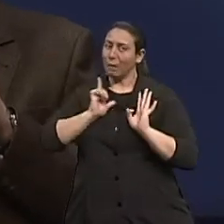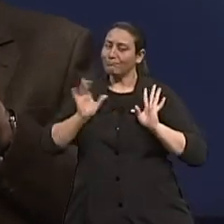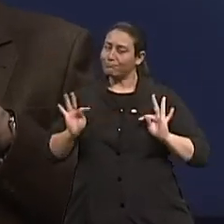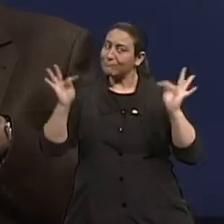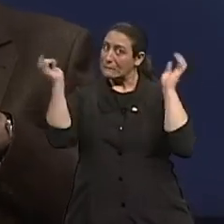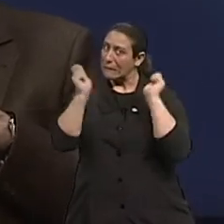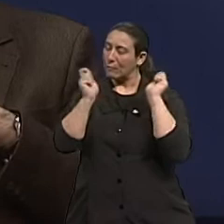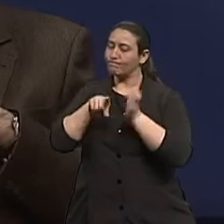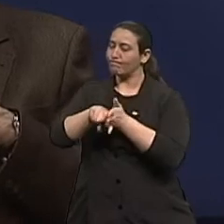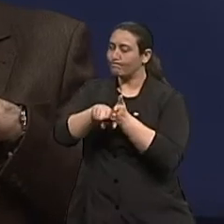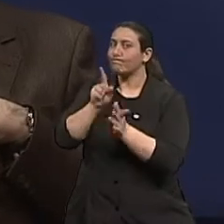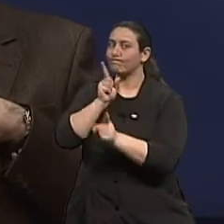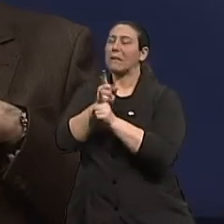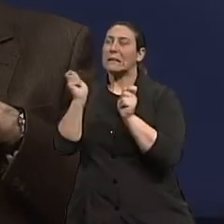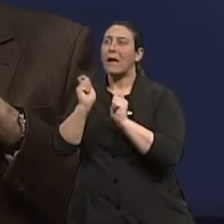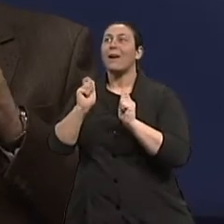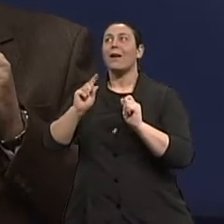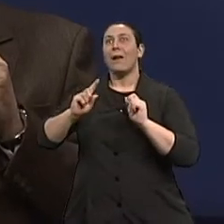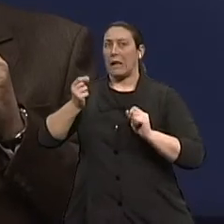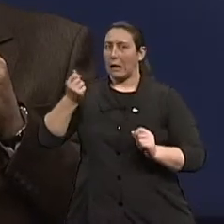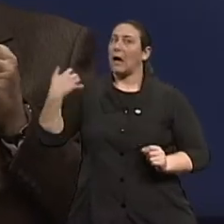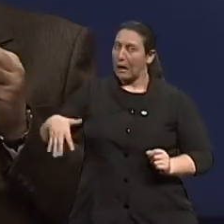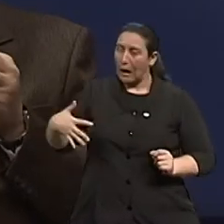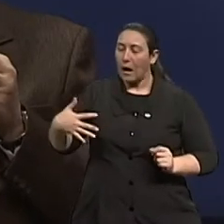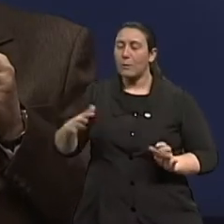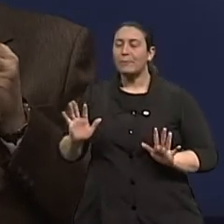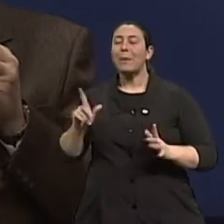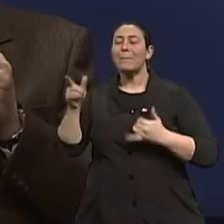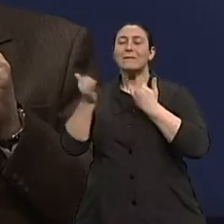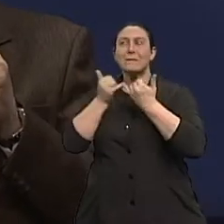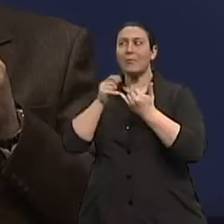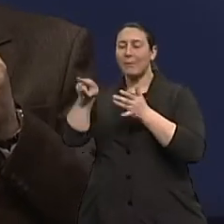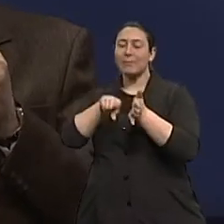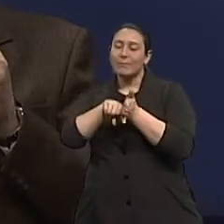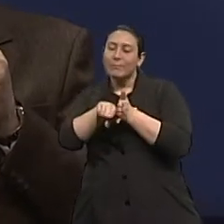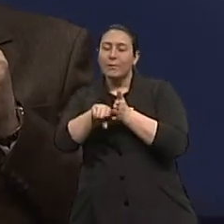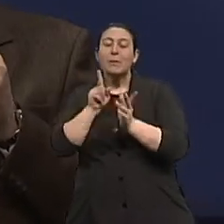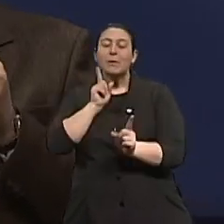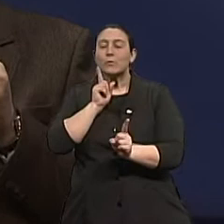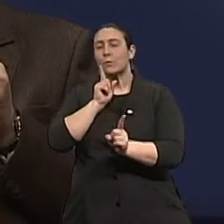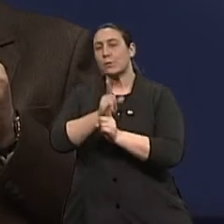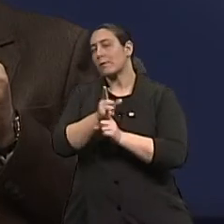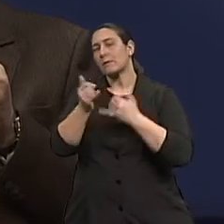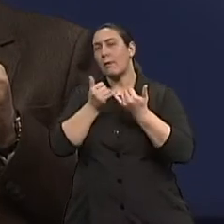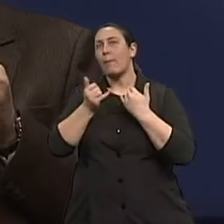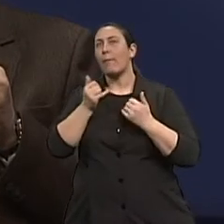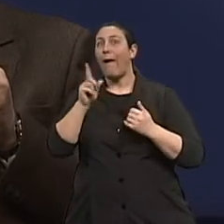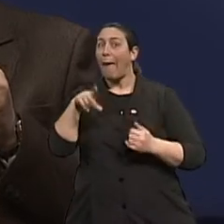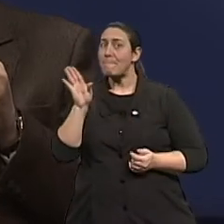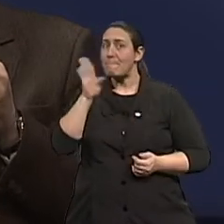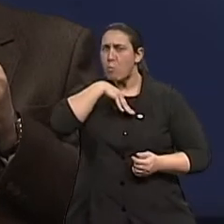dos exames. Ah, o exame padrão para a gente detectar lesões pré-malignas